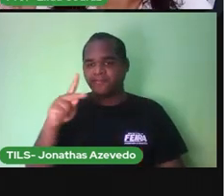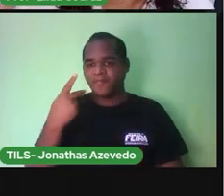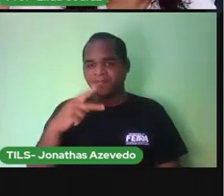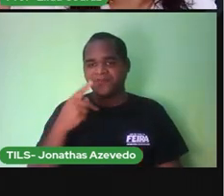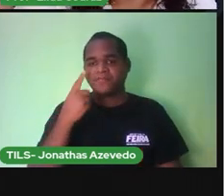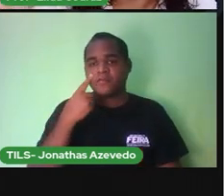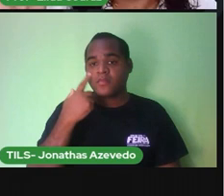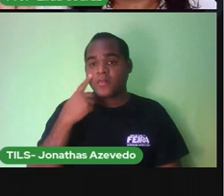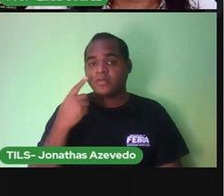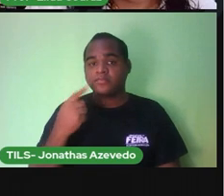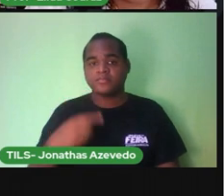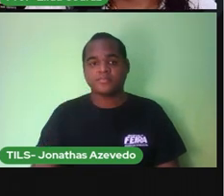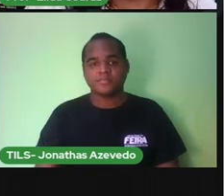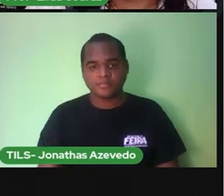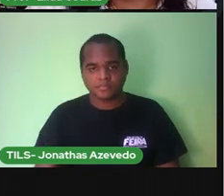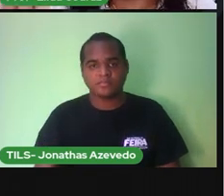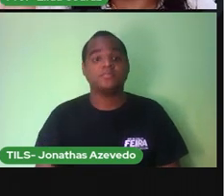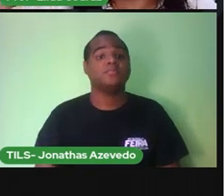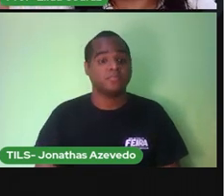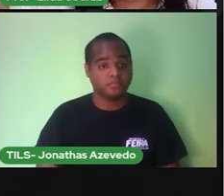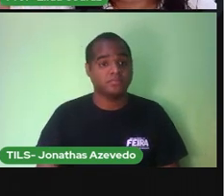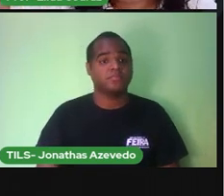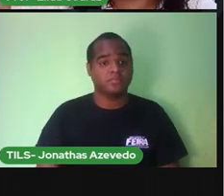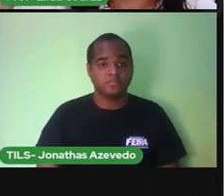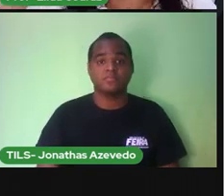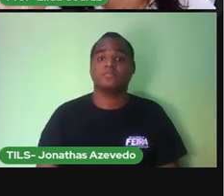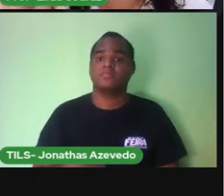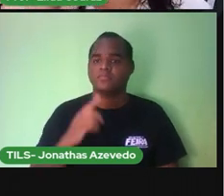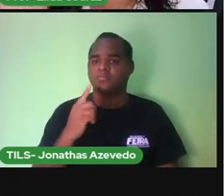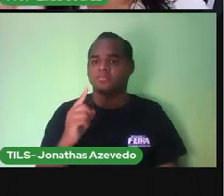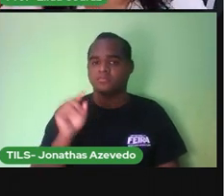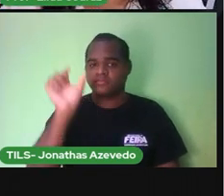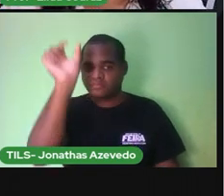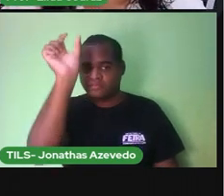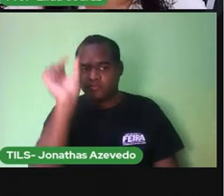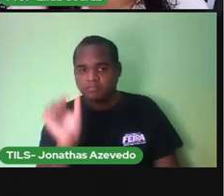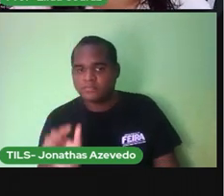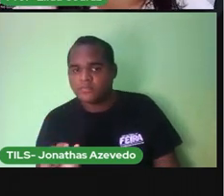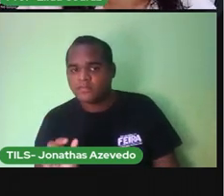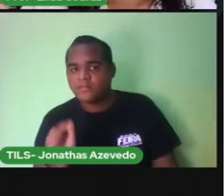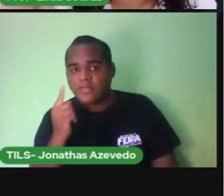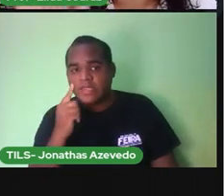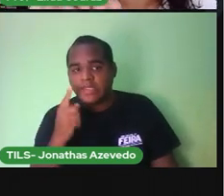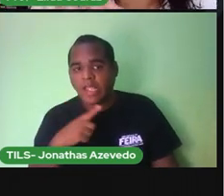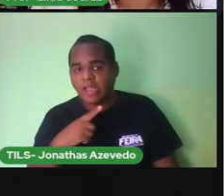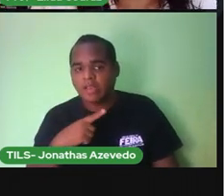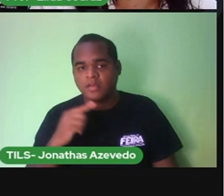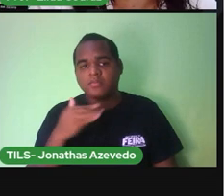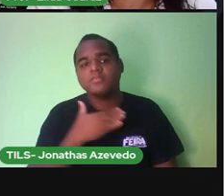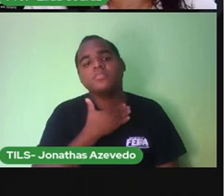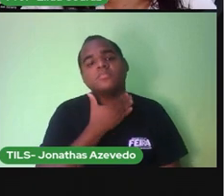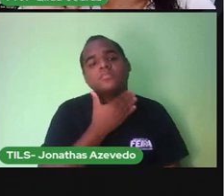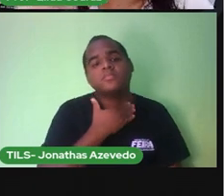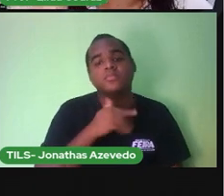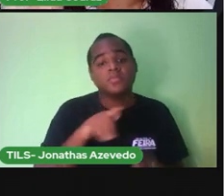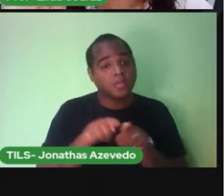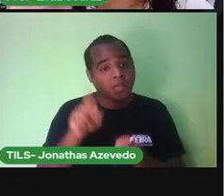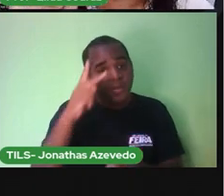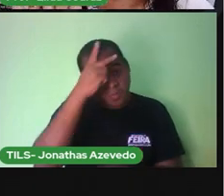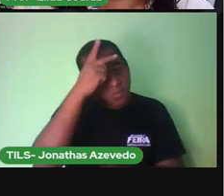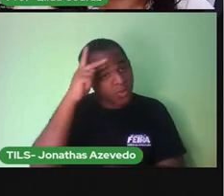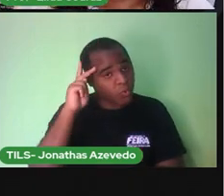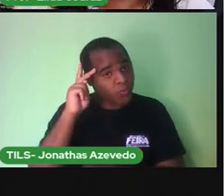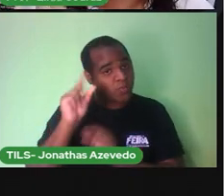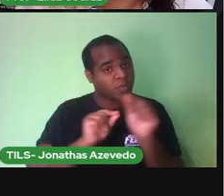Tem uma régua Bem comprida Medindo A girafa E as pessoas E